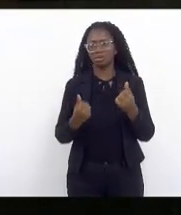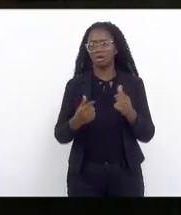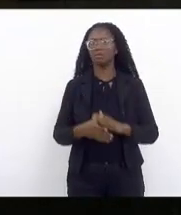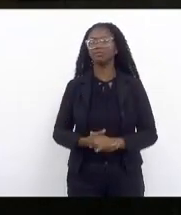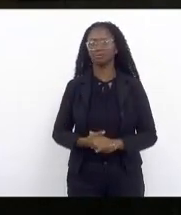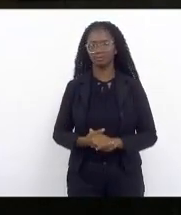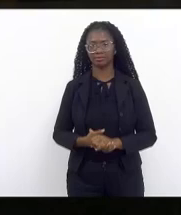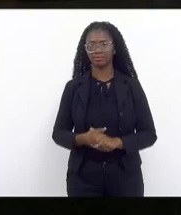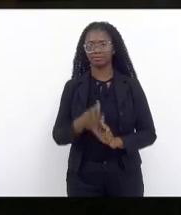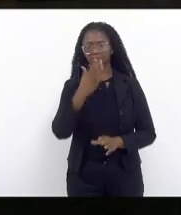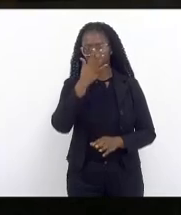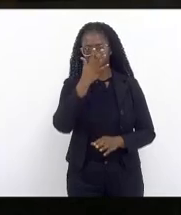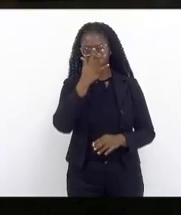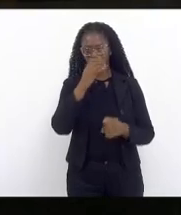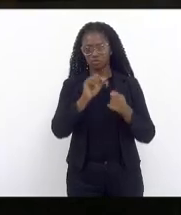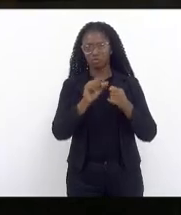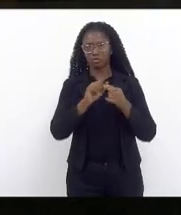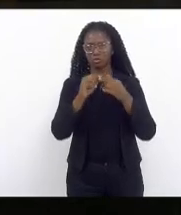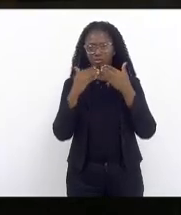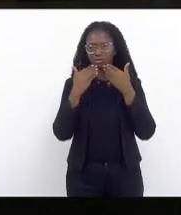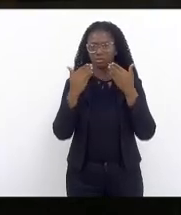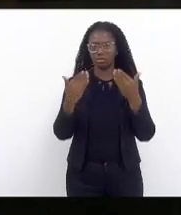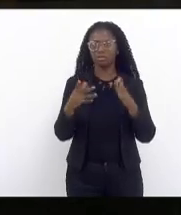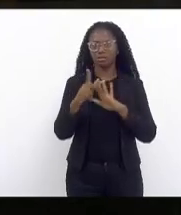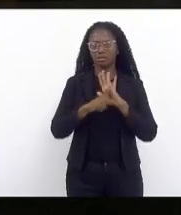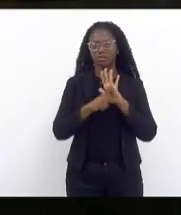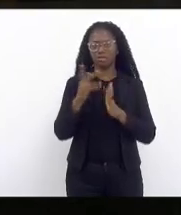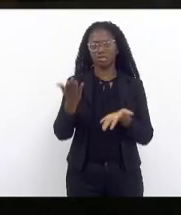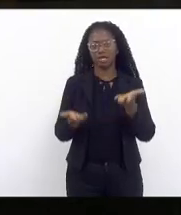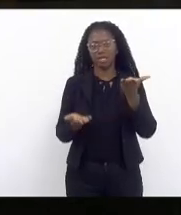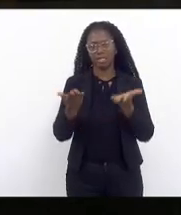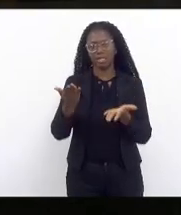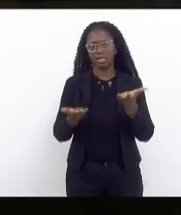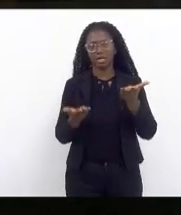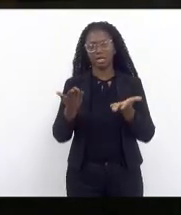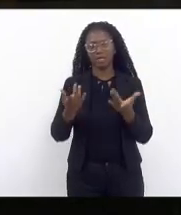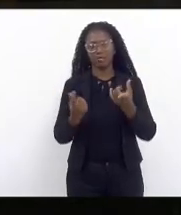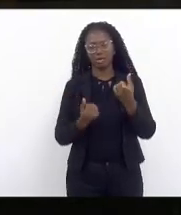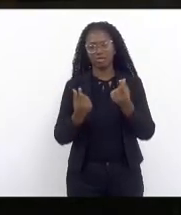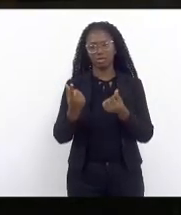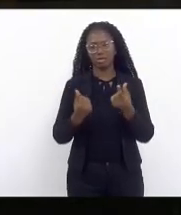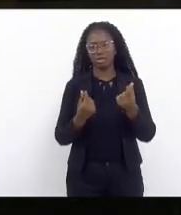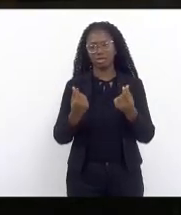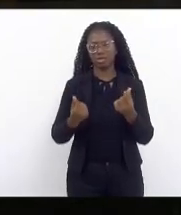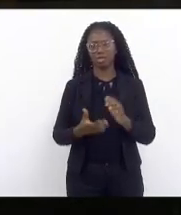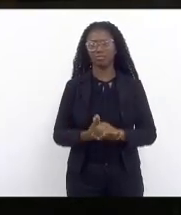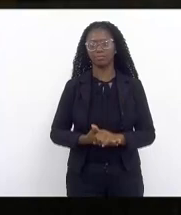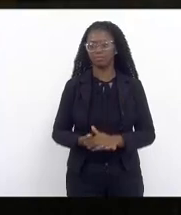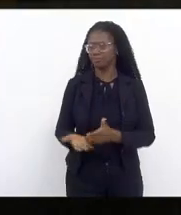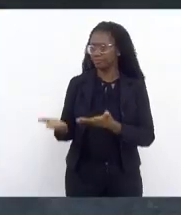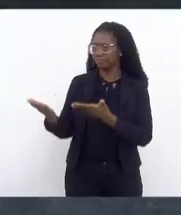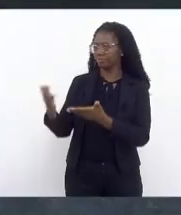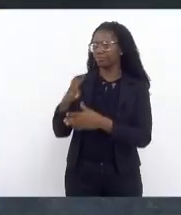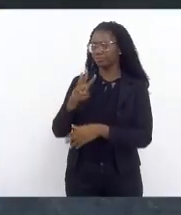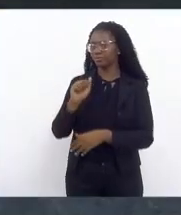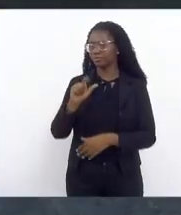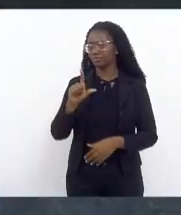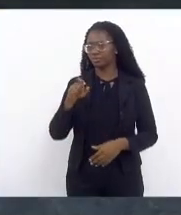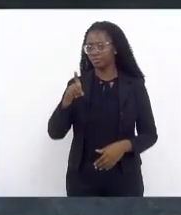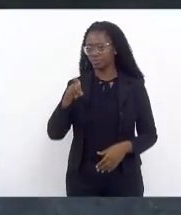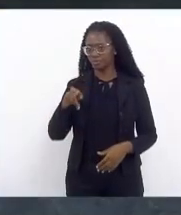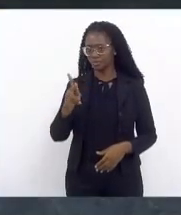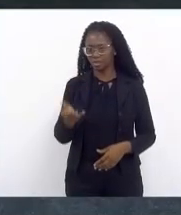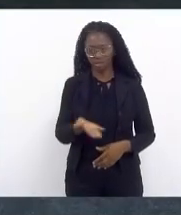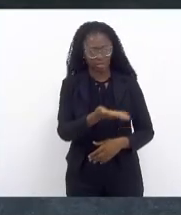aqui uma apresentação de um projeto de equilíbrio orçamentário uma parte do deputado Valdeck apenas um minuto